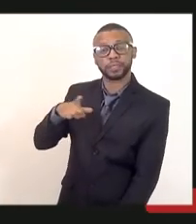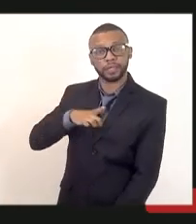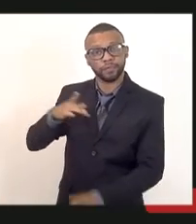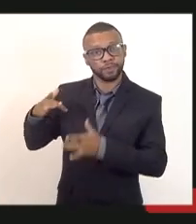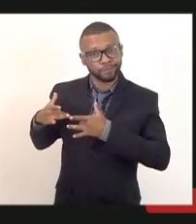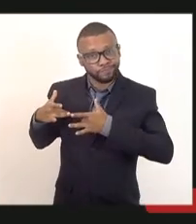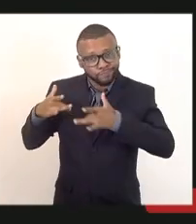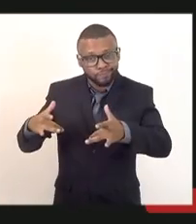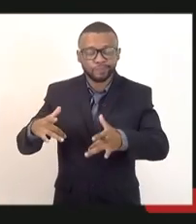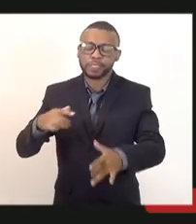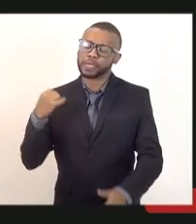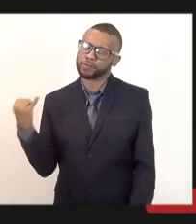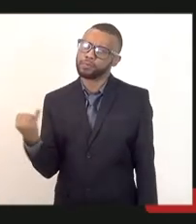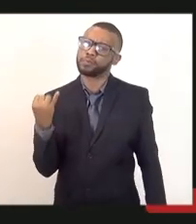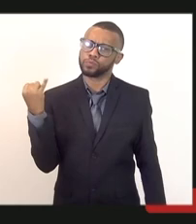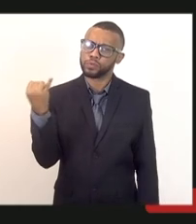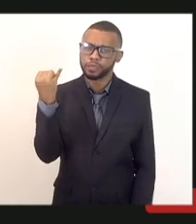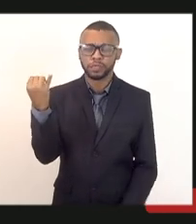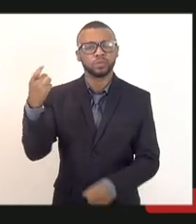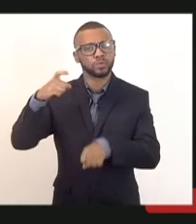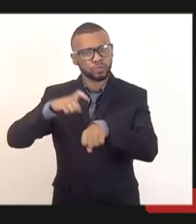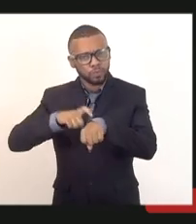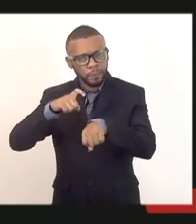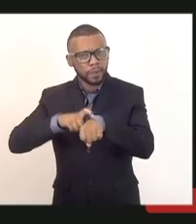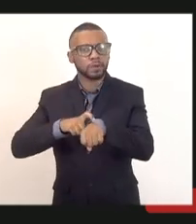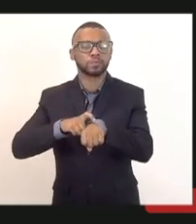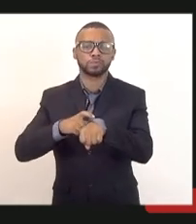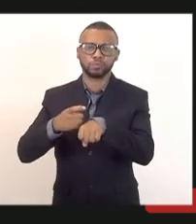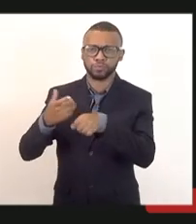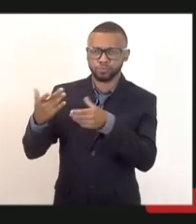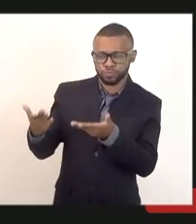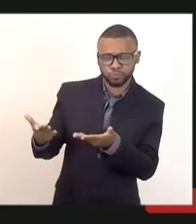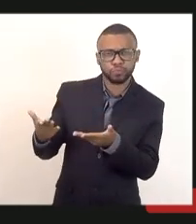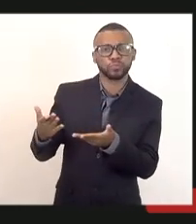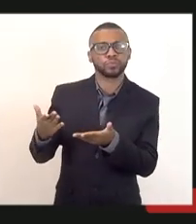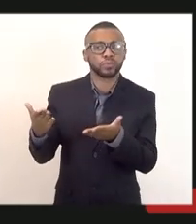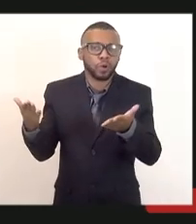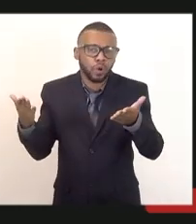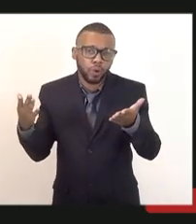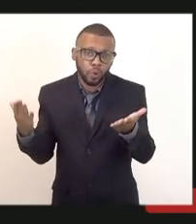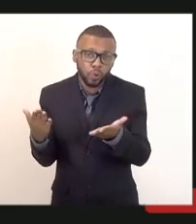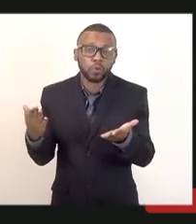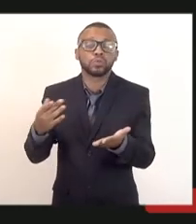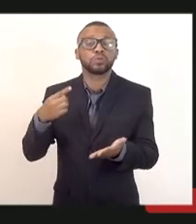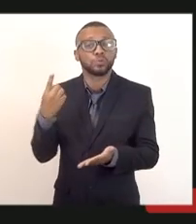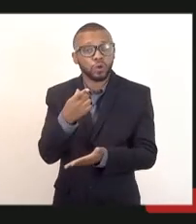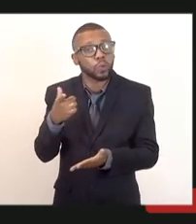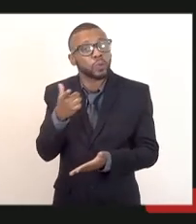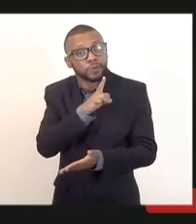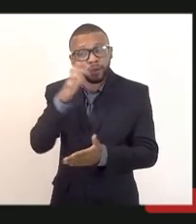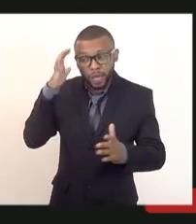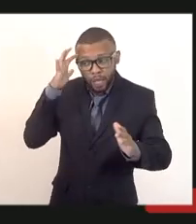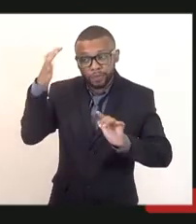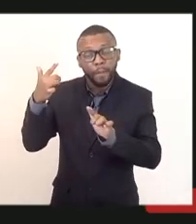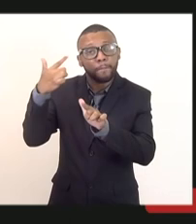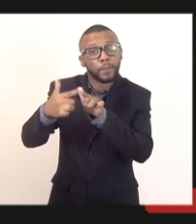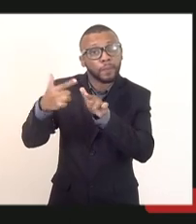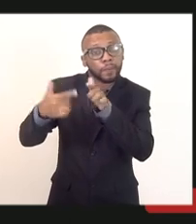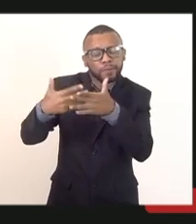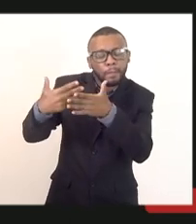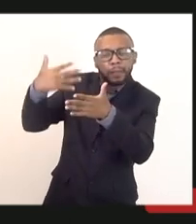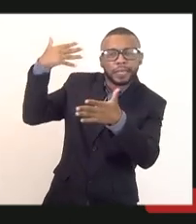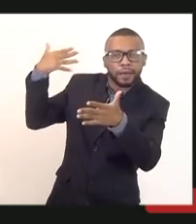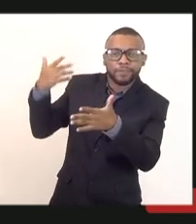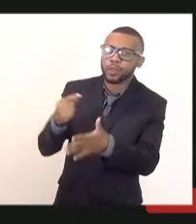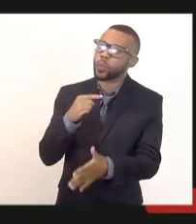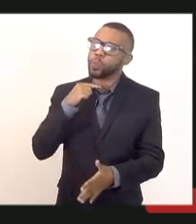de suma importância num momento como esse, em que nós estamos conseguindo resolver problemas que no passado não foram